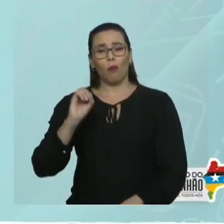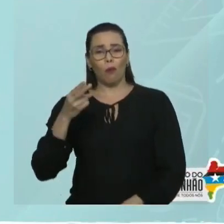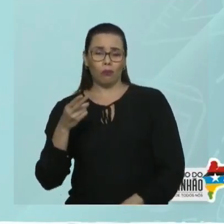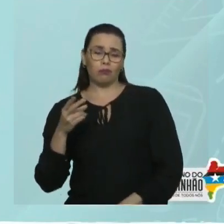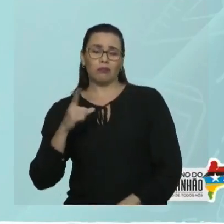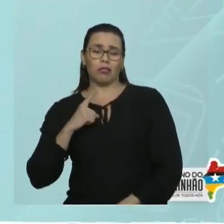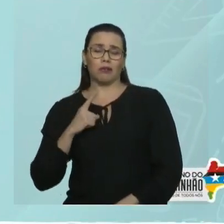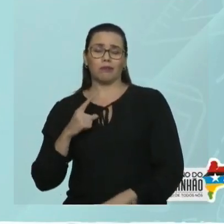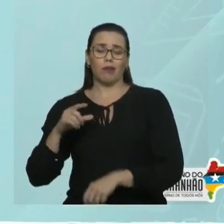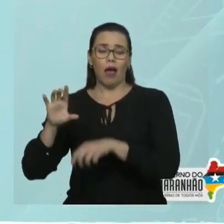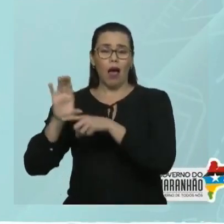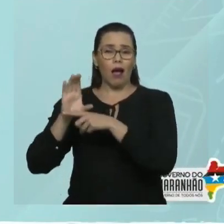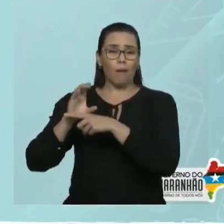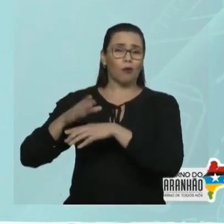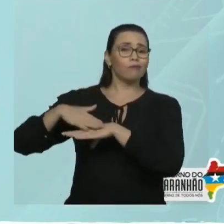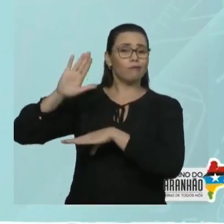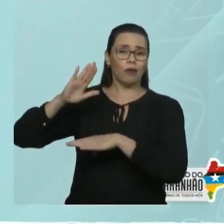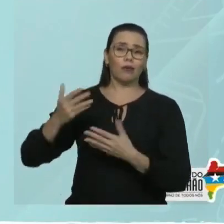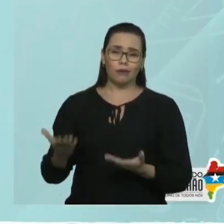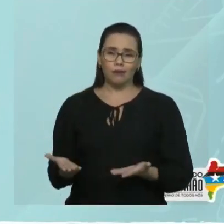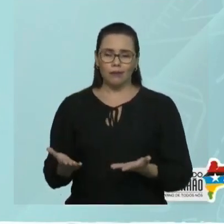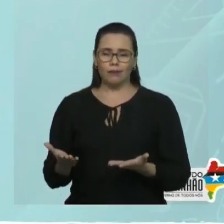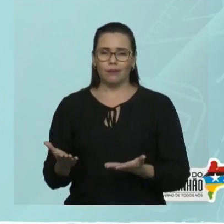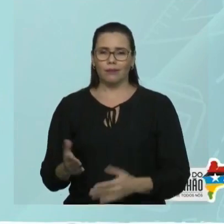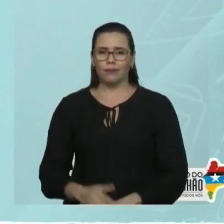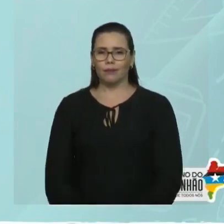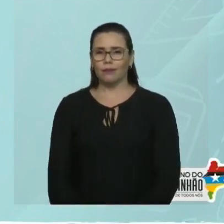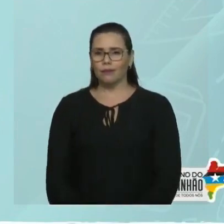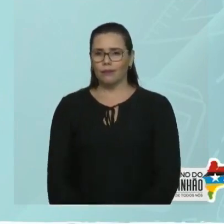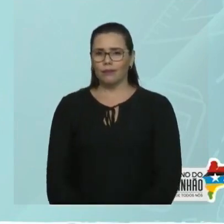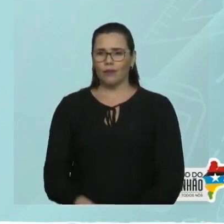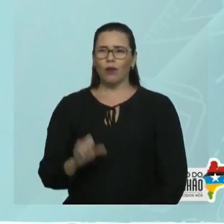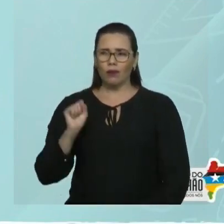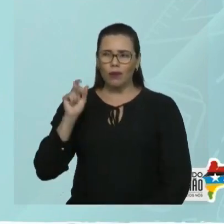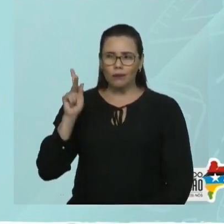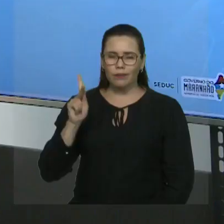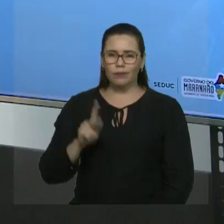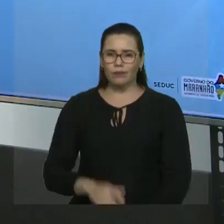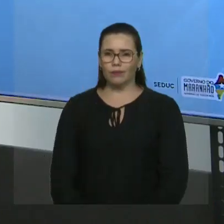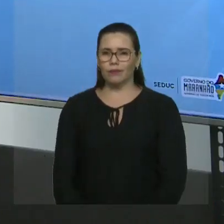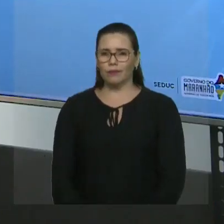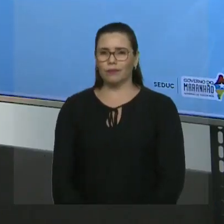contendo a insaturação, caso a cadeia seja insaturada. Vamos para outro exemplo?